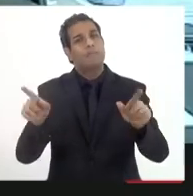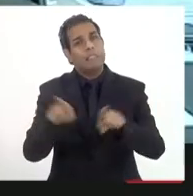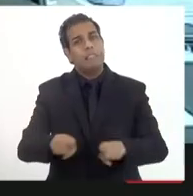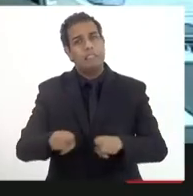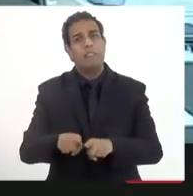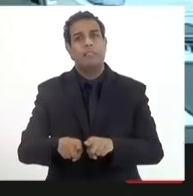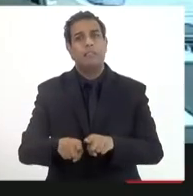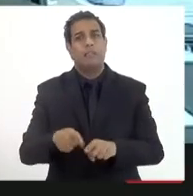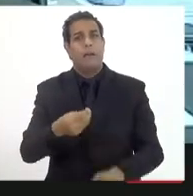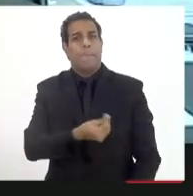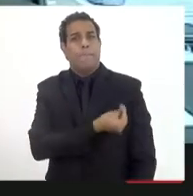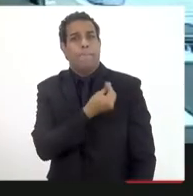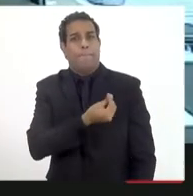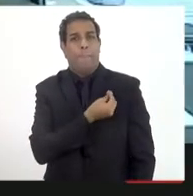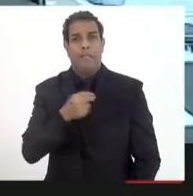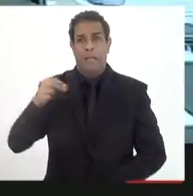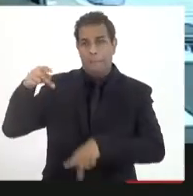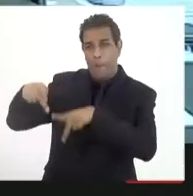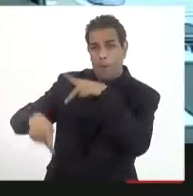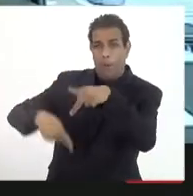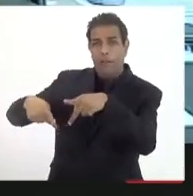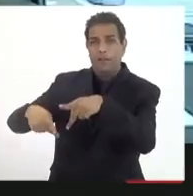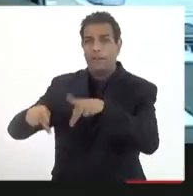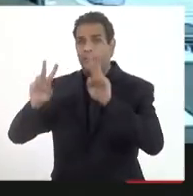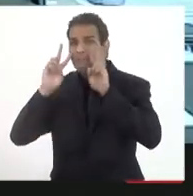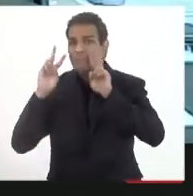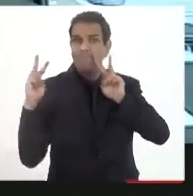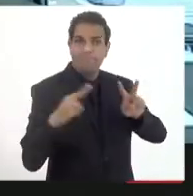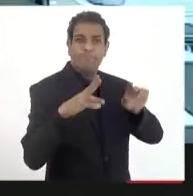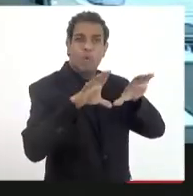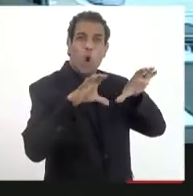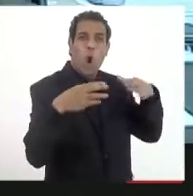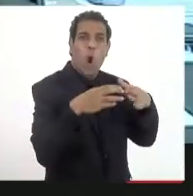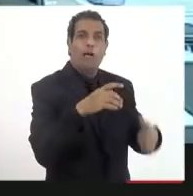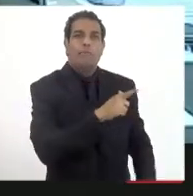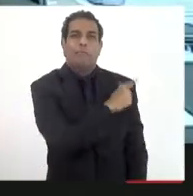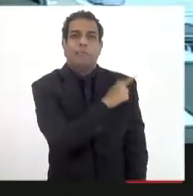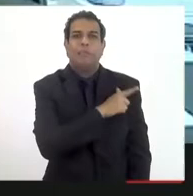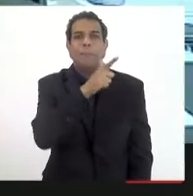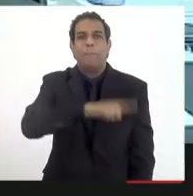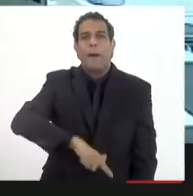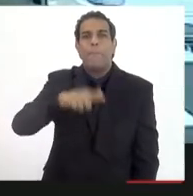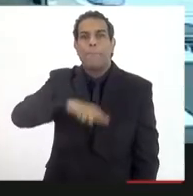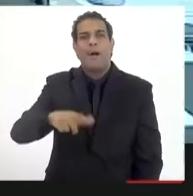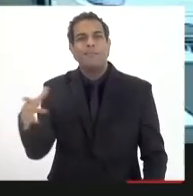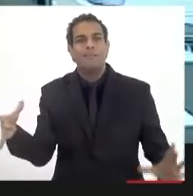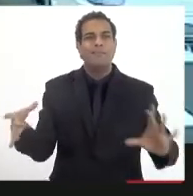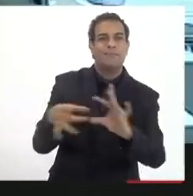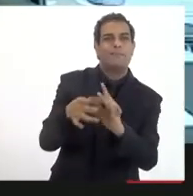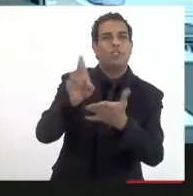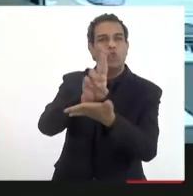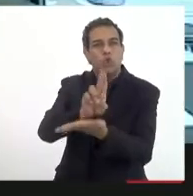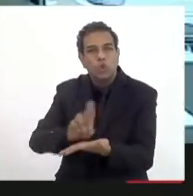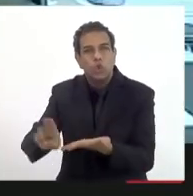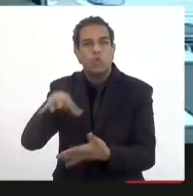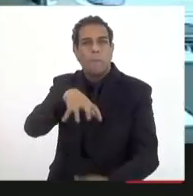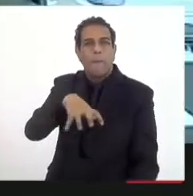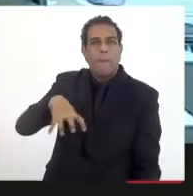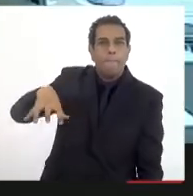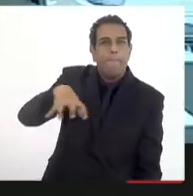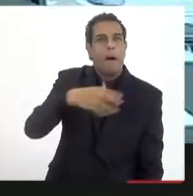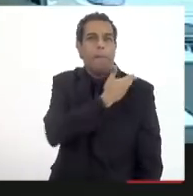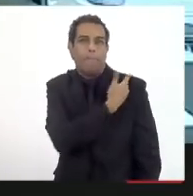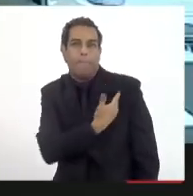essa participação da sociedade dentro do nosso fundo junto com as universidades, uma pública e uma